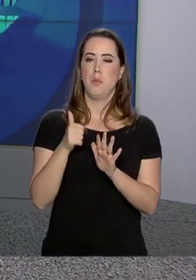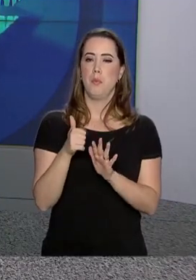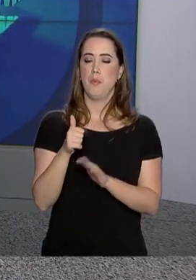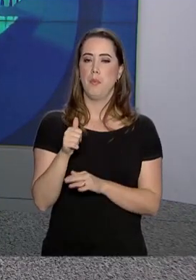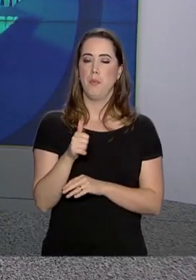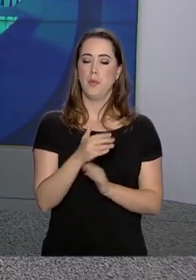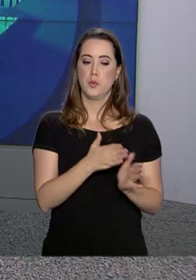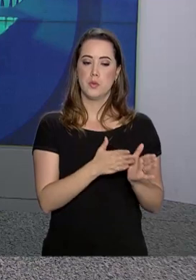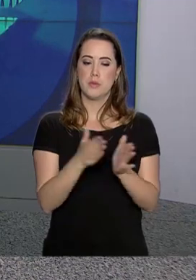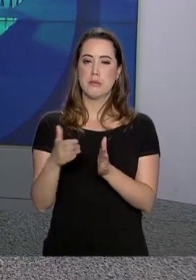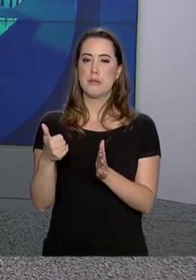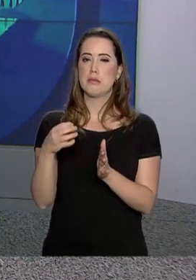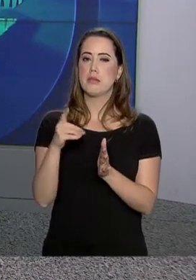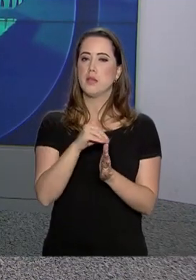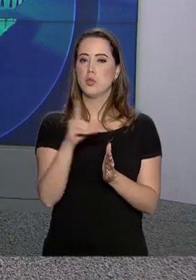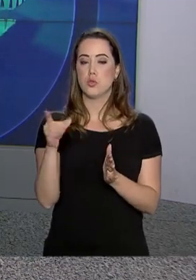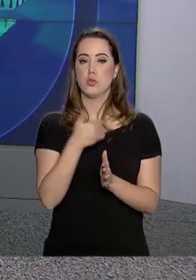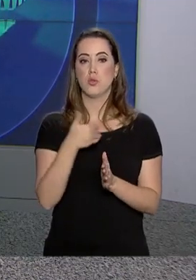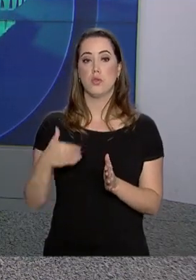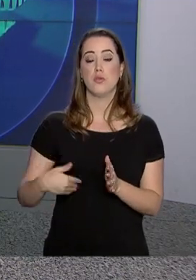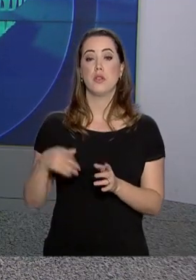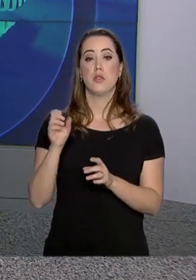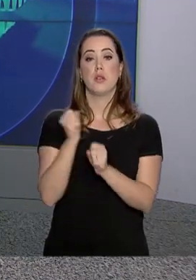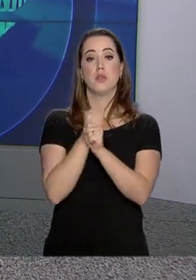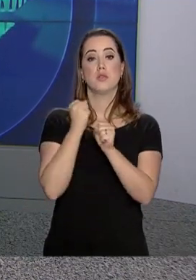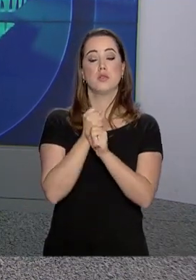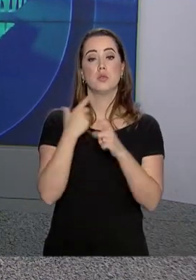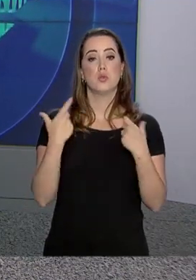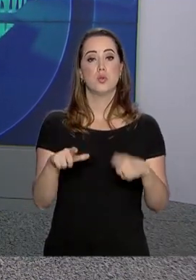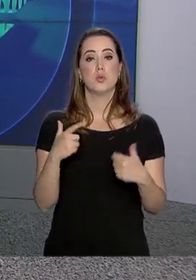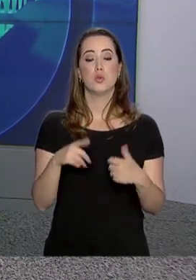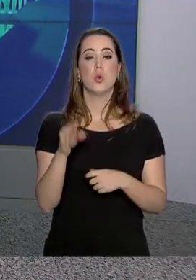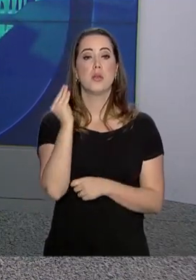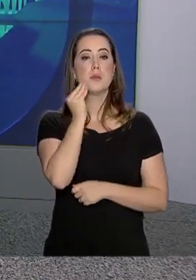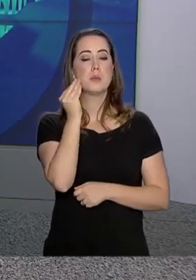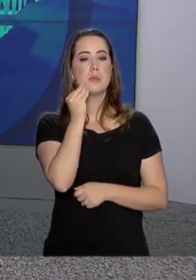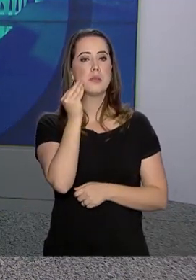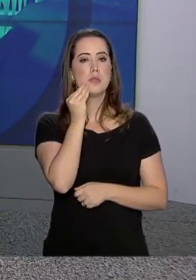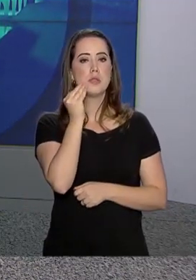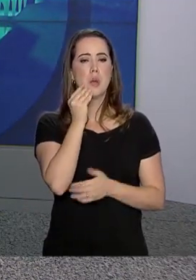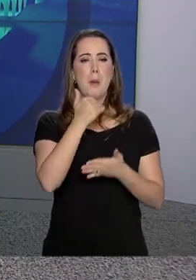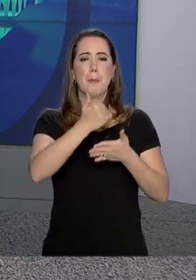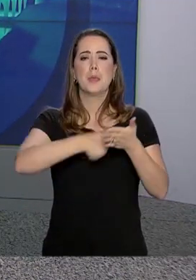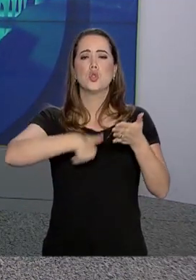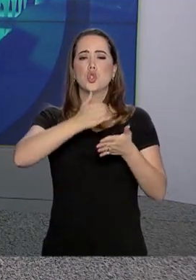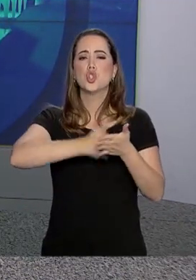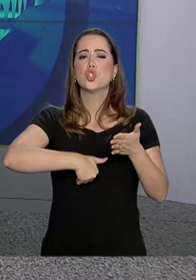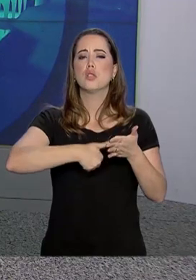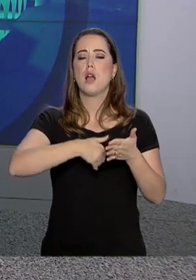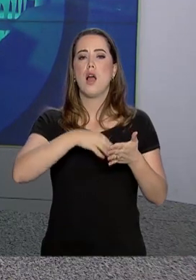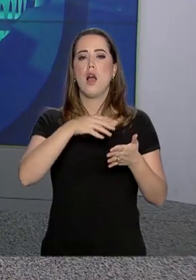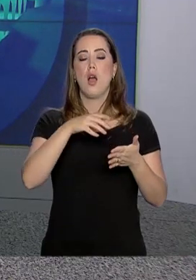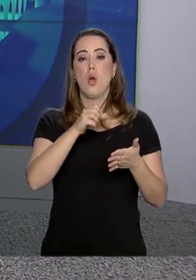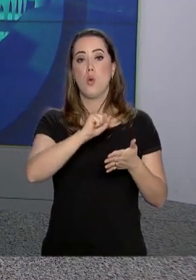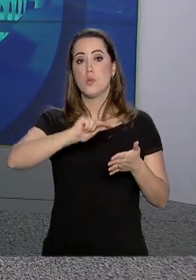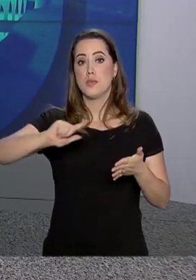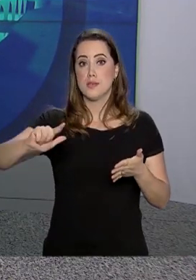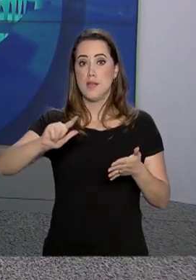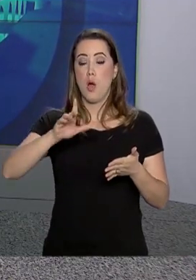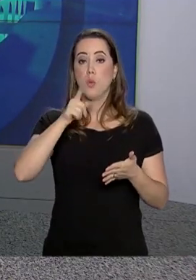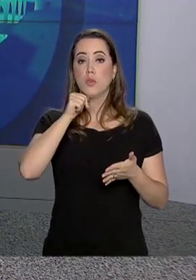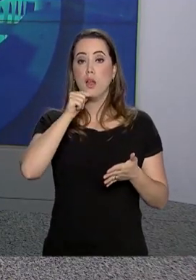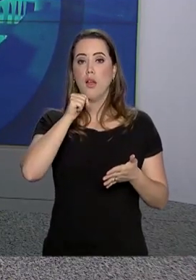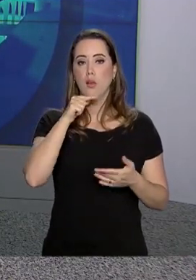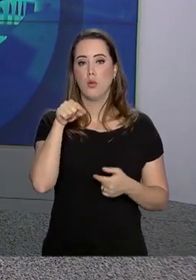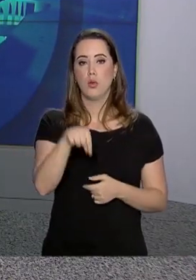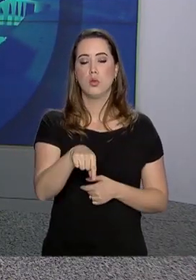os primeiros 100 dias do governo é a construção de um centro de testes para a dessalinização da água. O centro vai funcionar